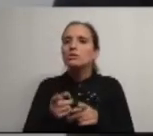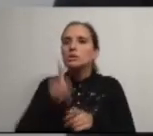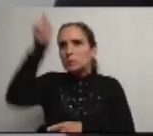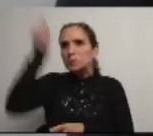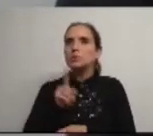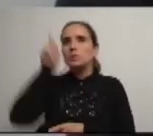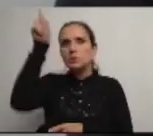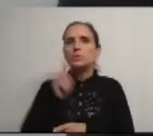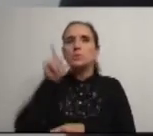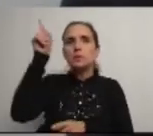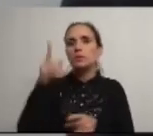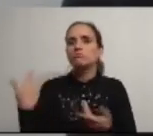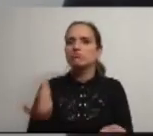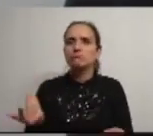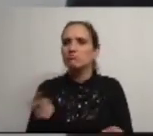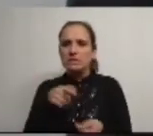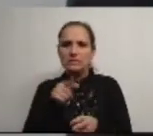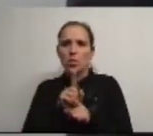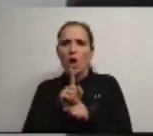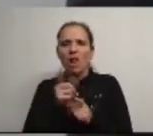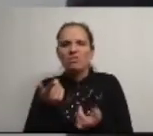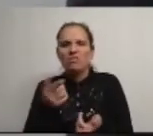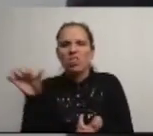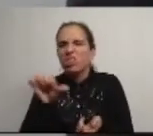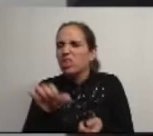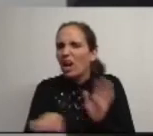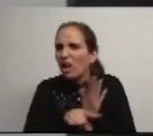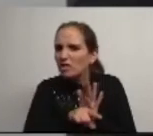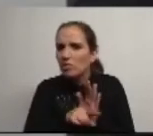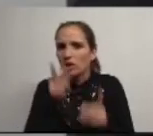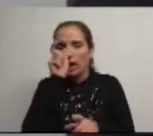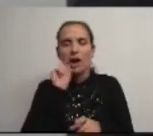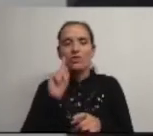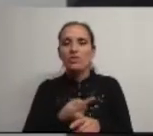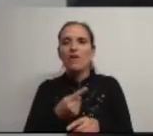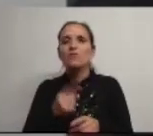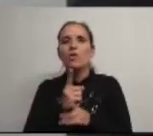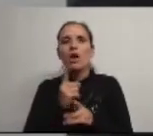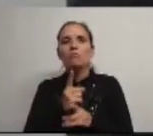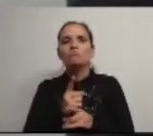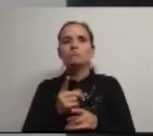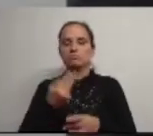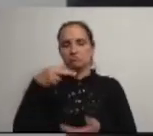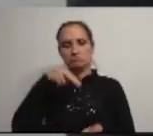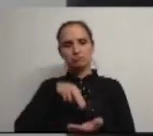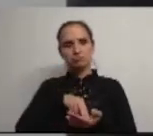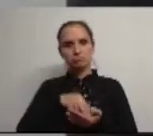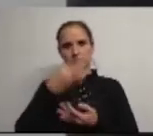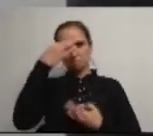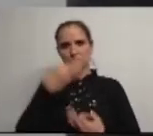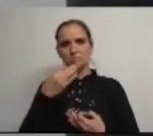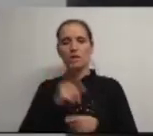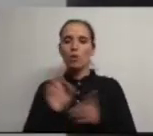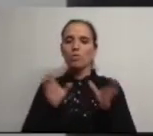braço e leva a senha é um mecanismo particularmente depreciativo para quem deveria assumir a dignidade de um espaço e de um lugar político que um dia